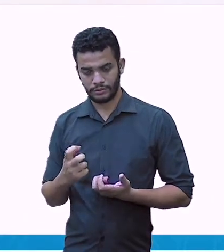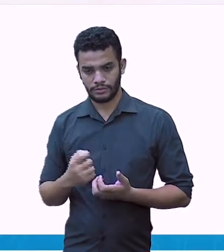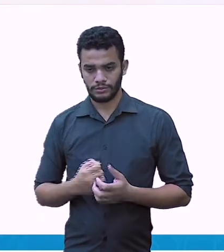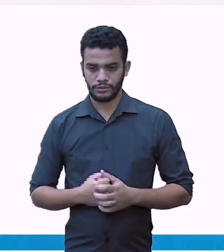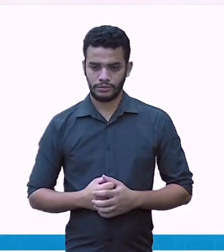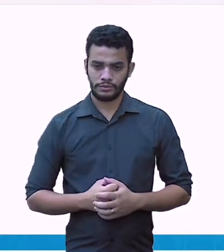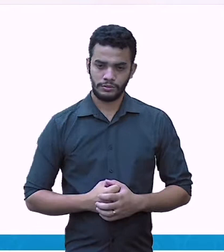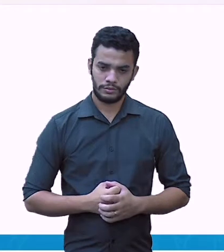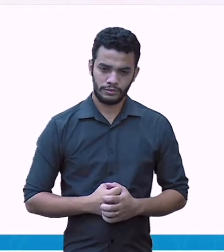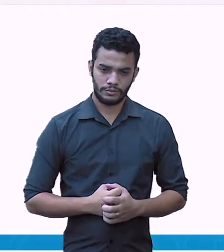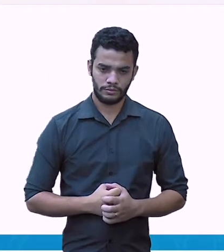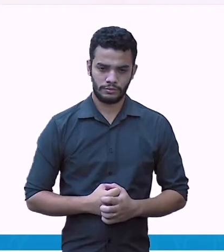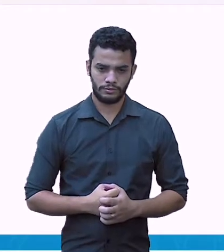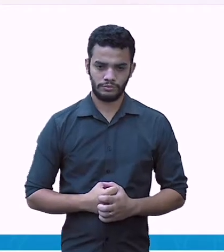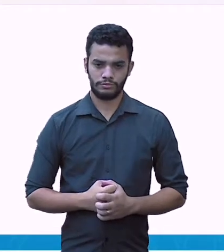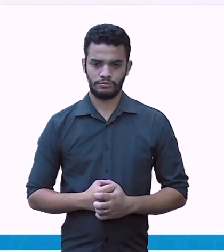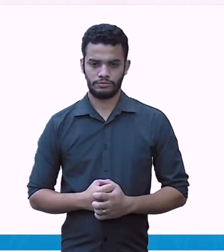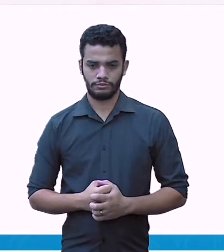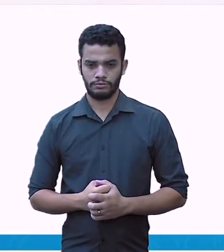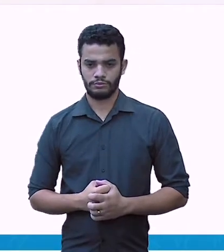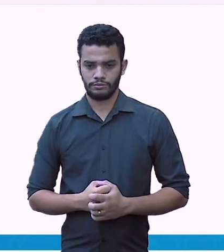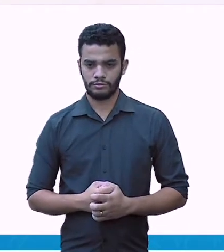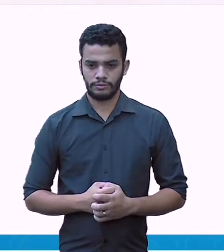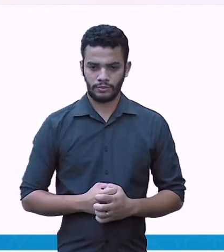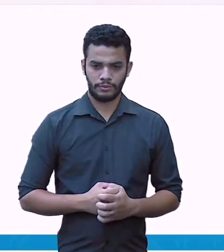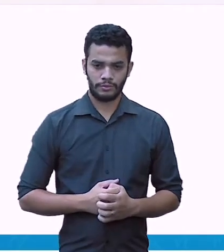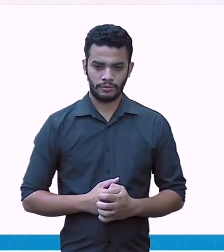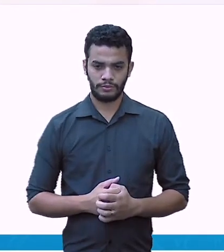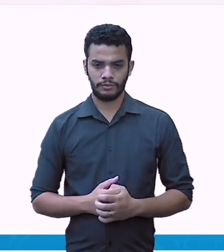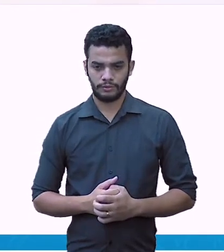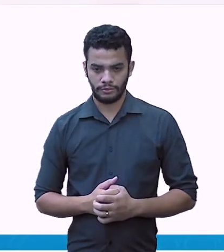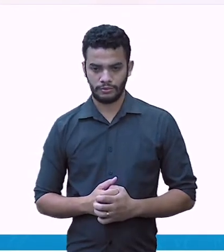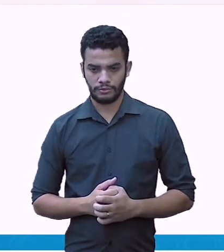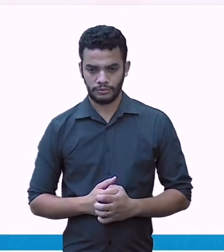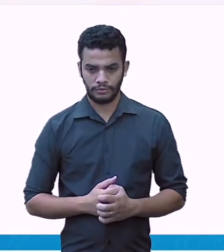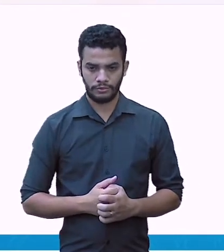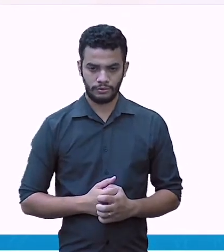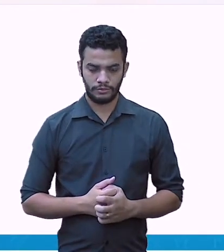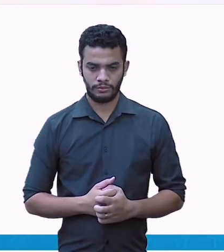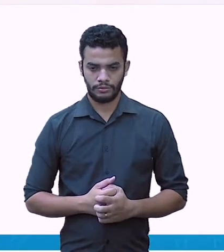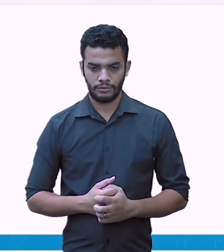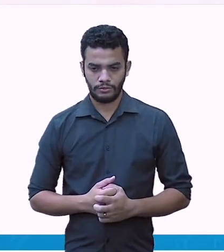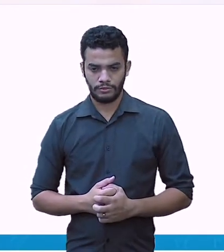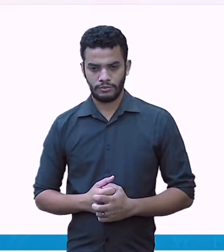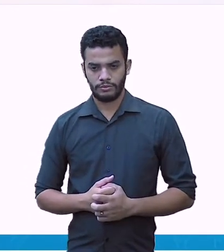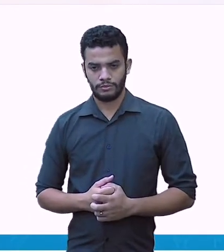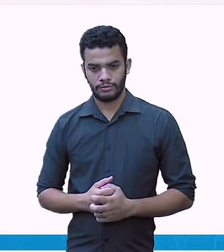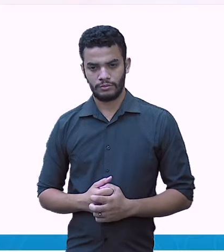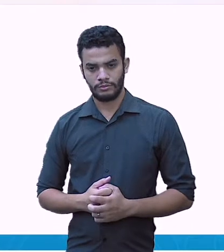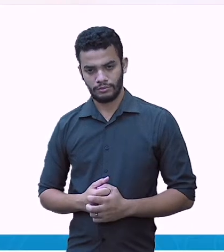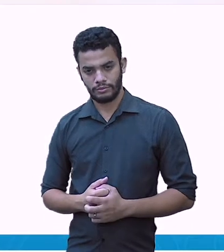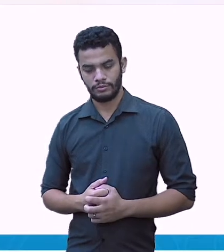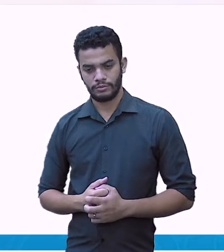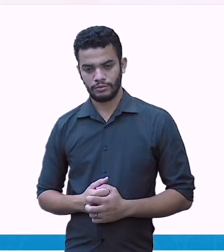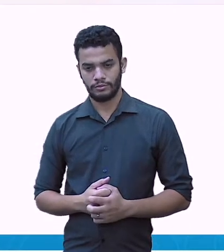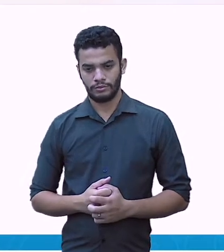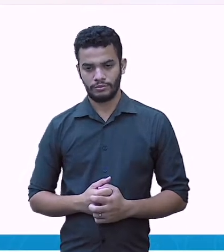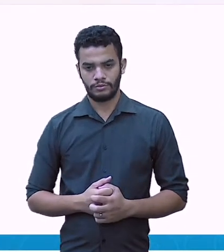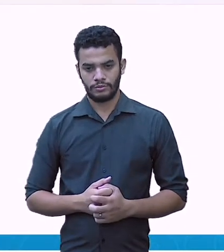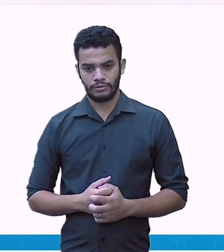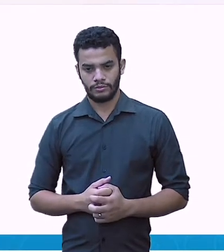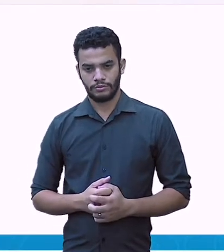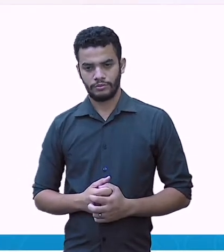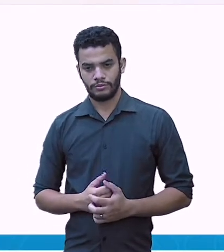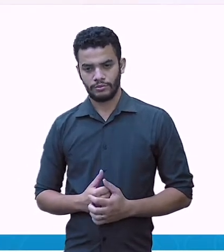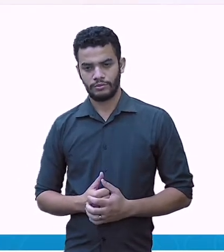10, mais 1, 11, mais 4, 15, vai 1. Olha,